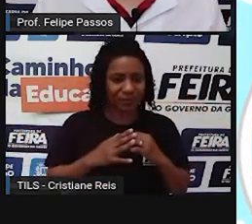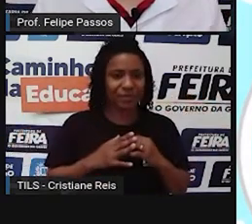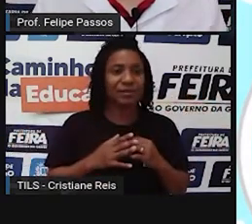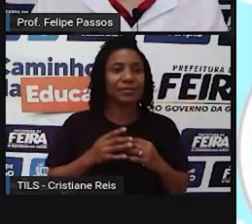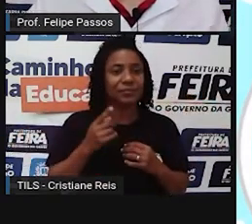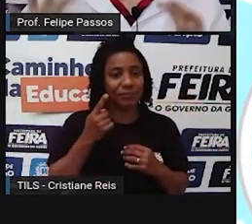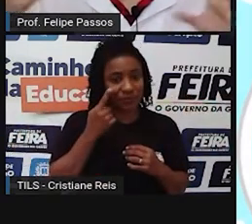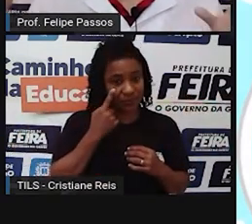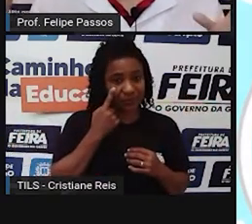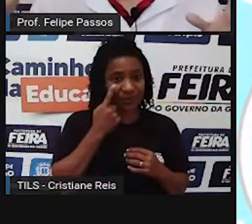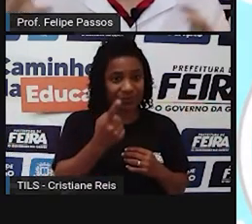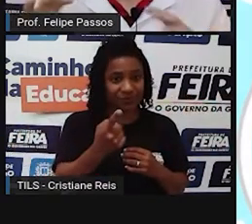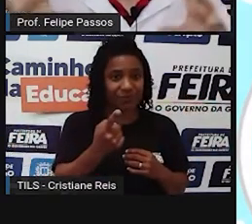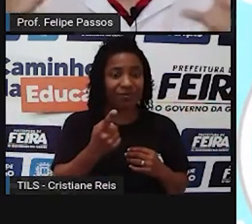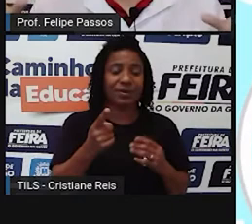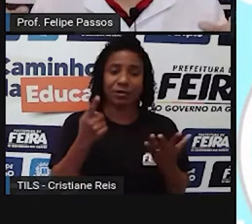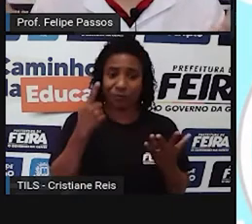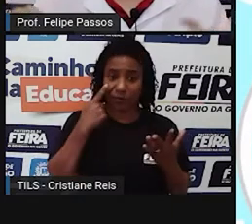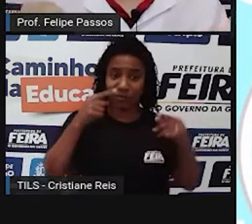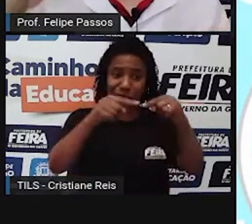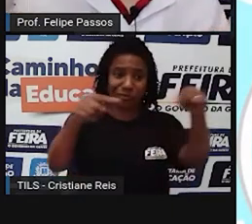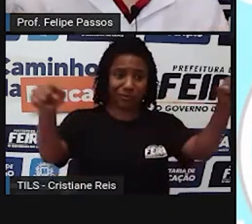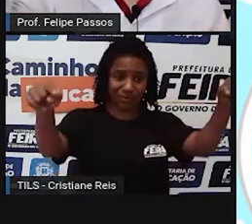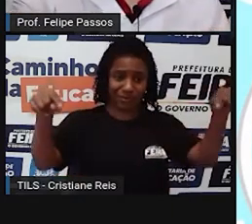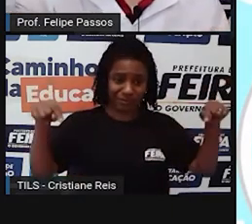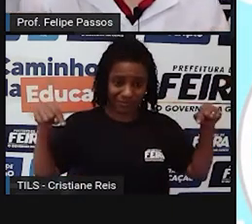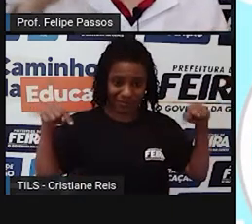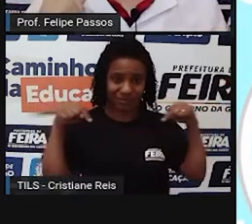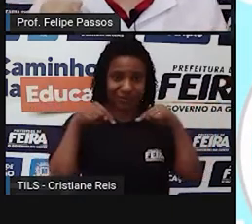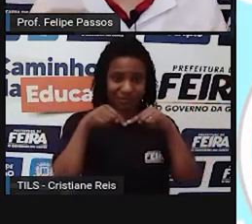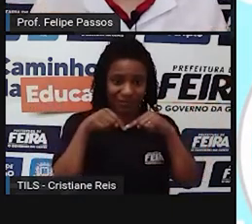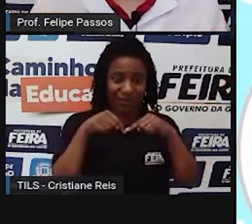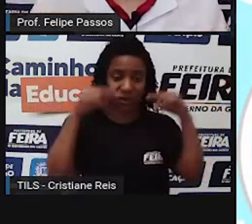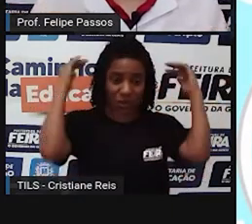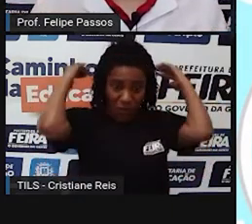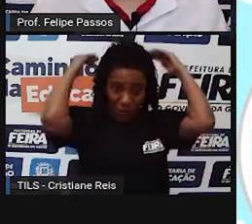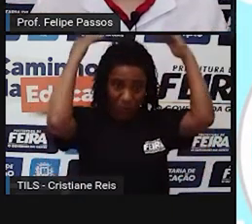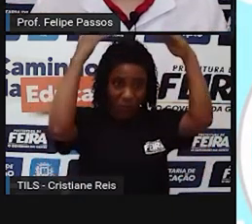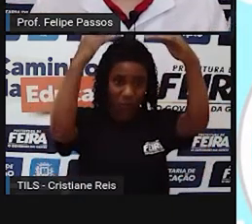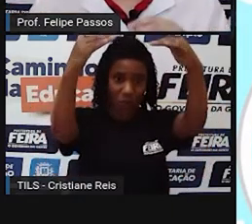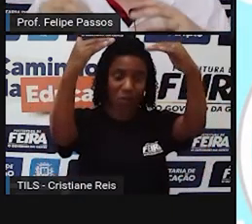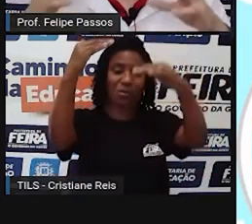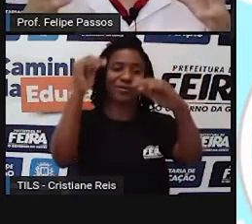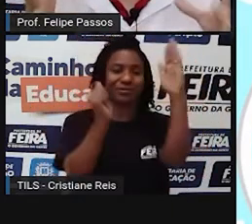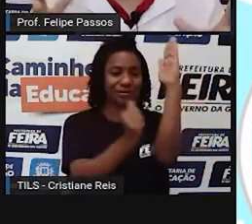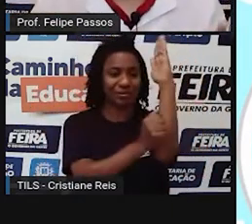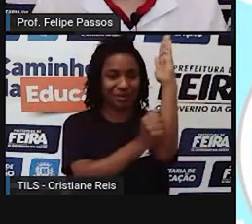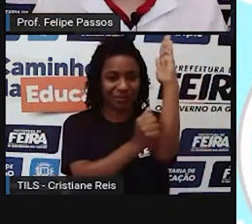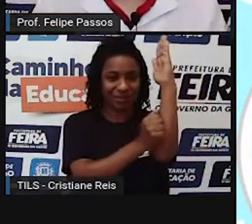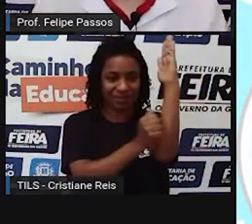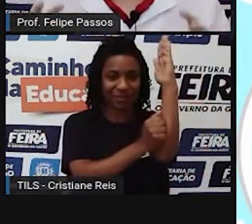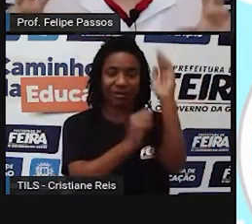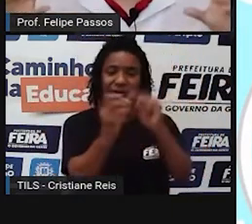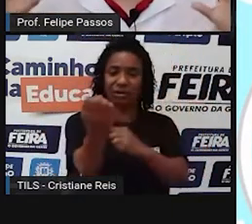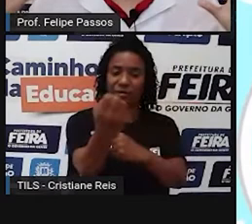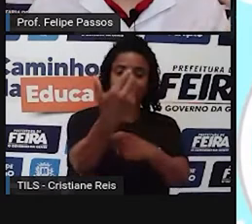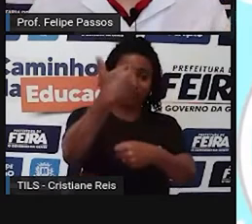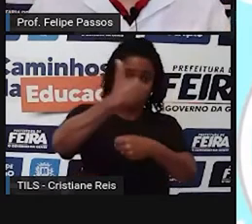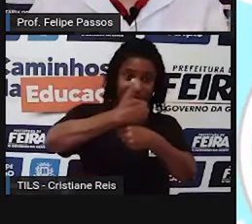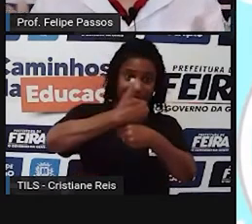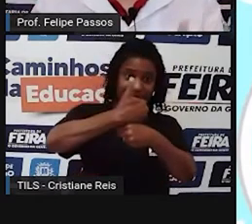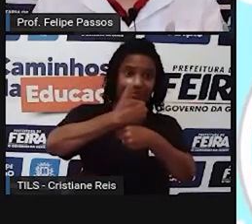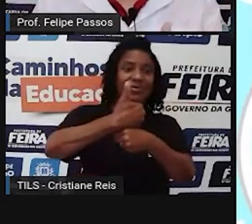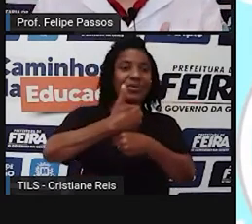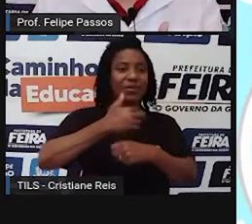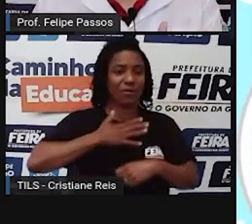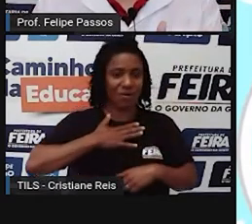aqui, o que está em volta de mim é uma sala com forro de madeira, né? Estou aqui com a câmera na minha frente. Então, isso é o meu